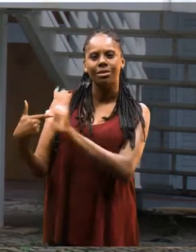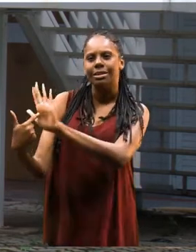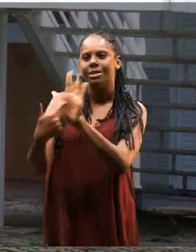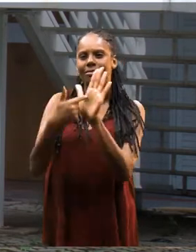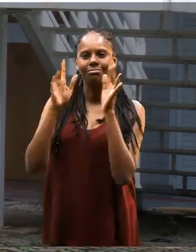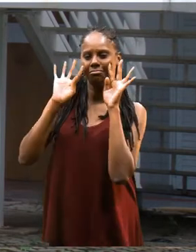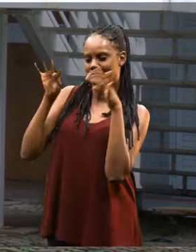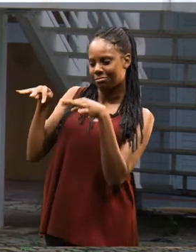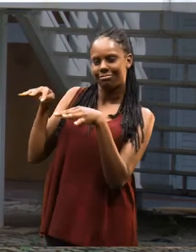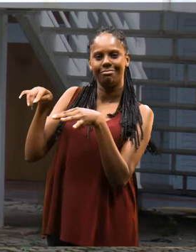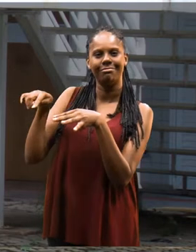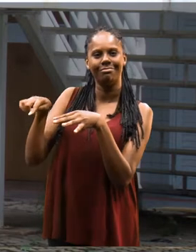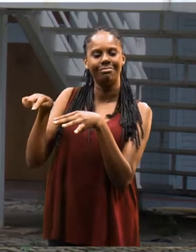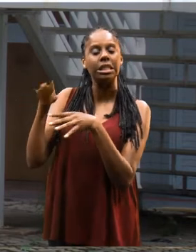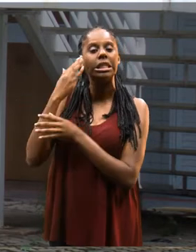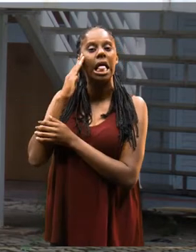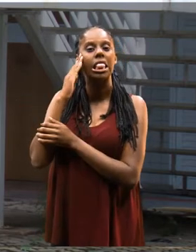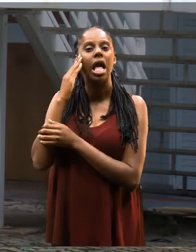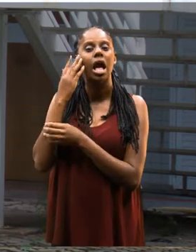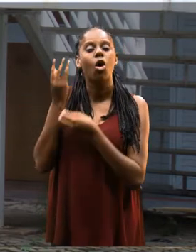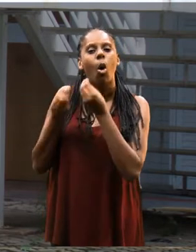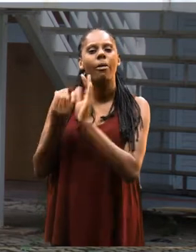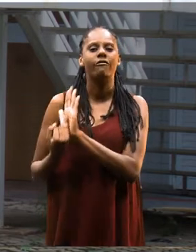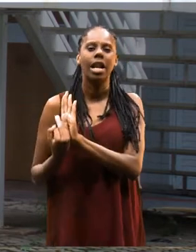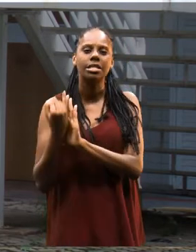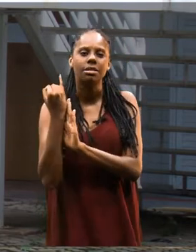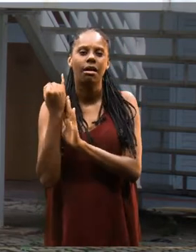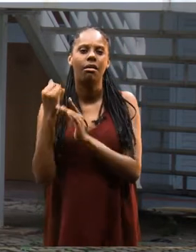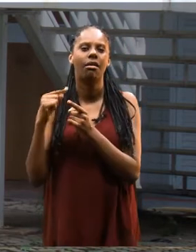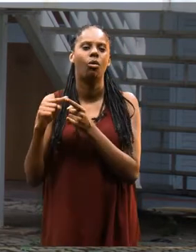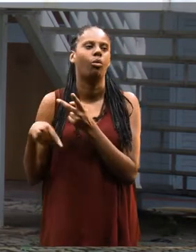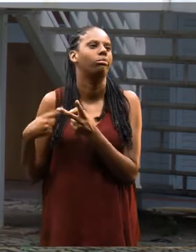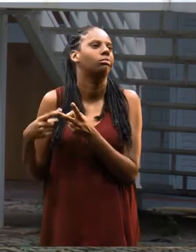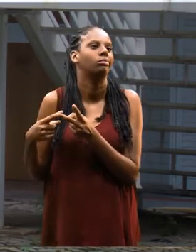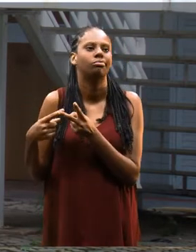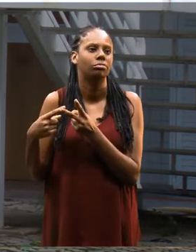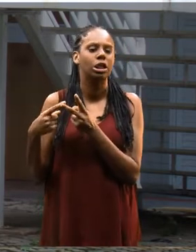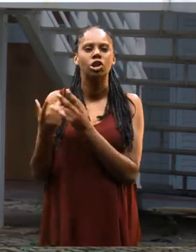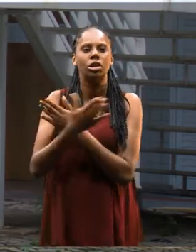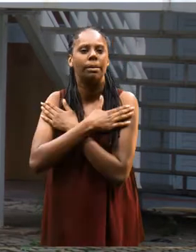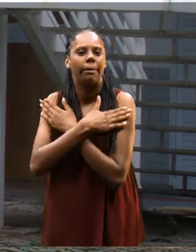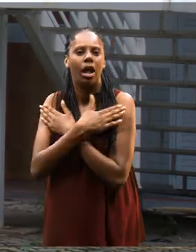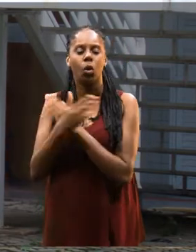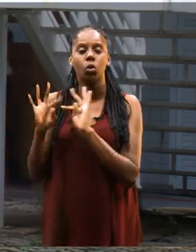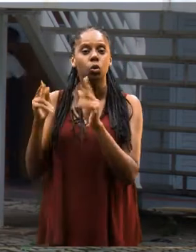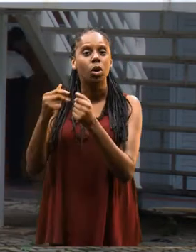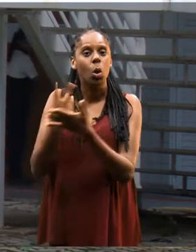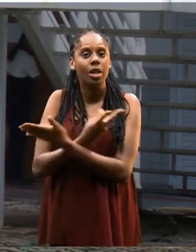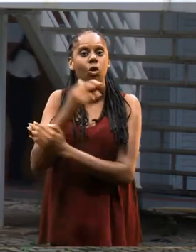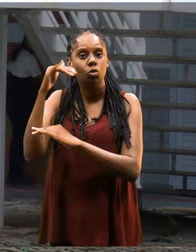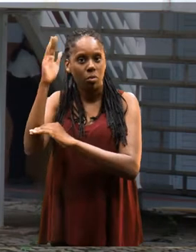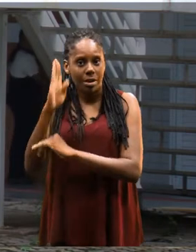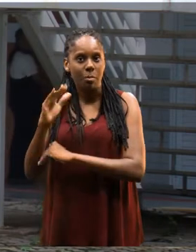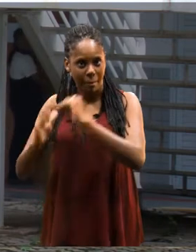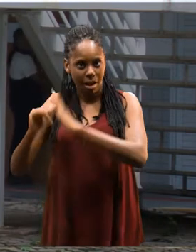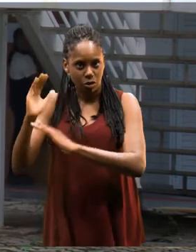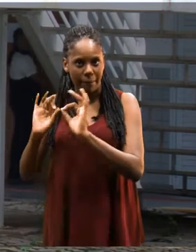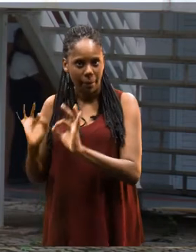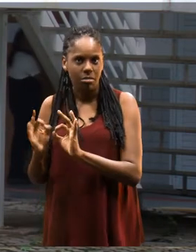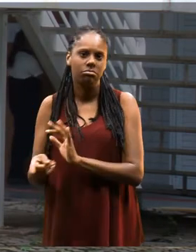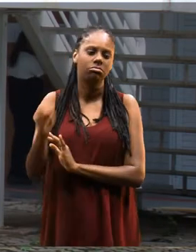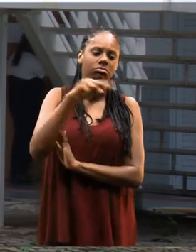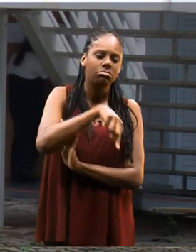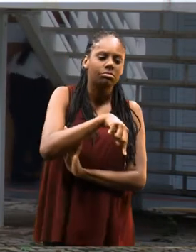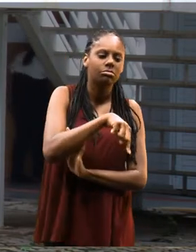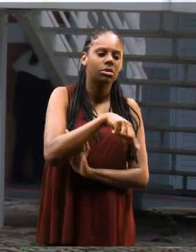revistas, nos jornais, que é entender sobre inflação, sobre desemprego, tudo o que acontece no Brasil na prática.